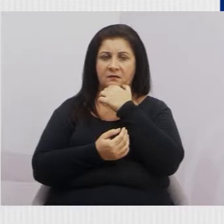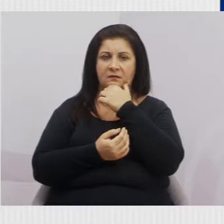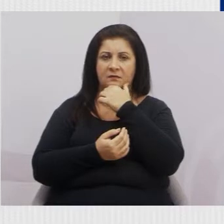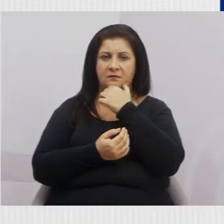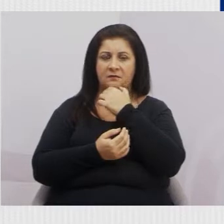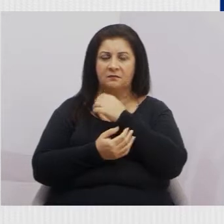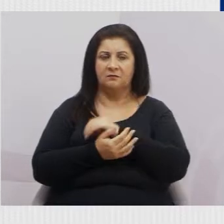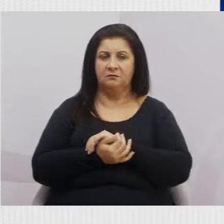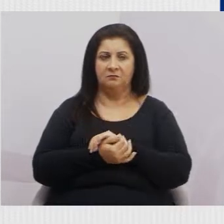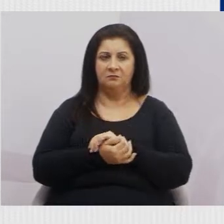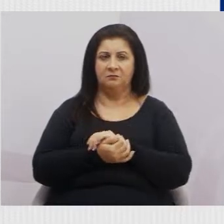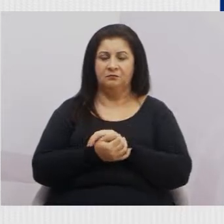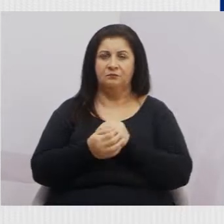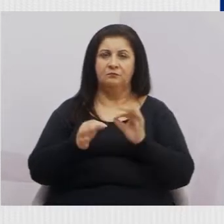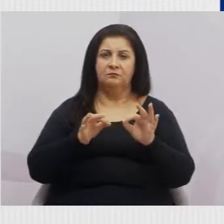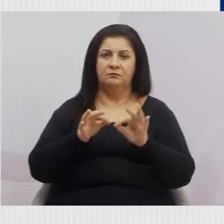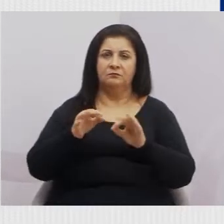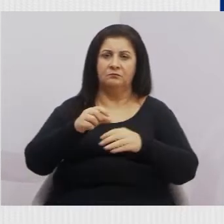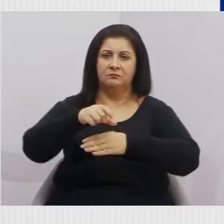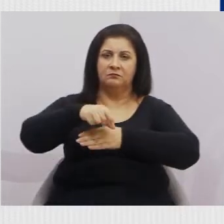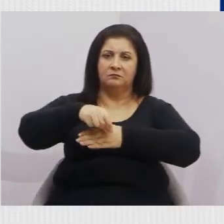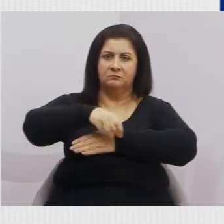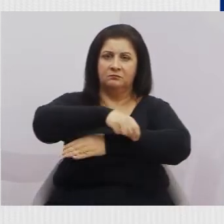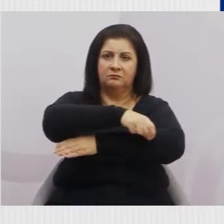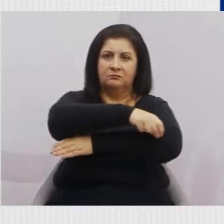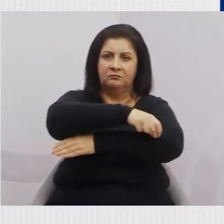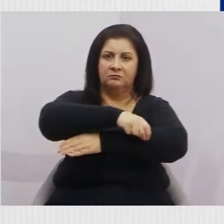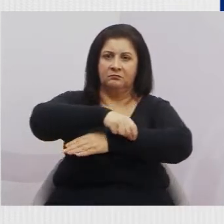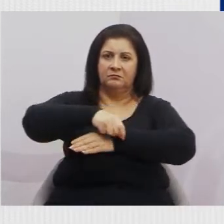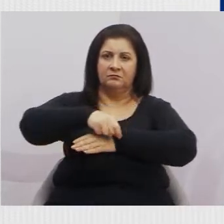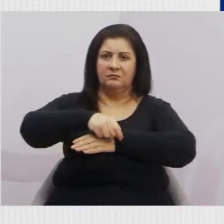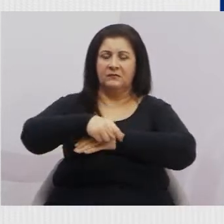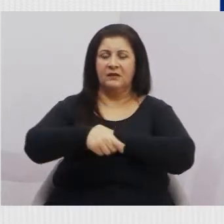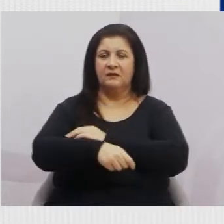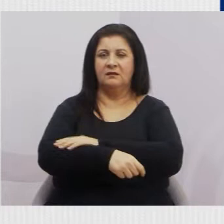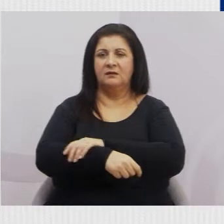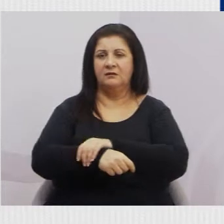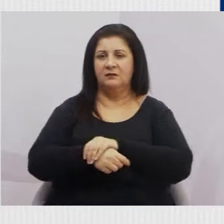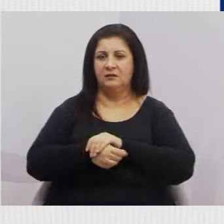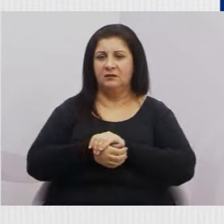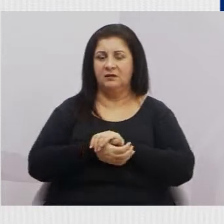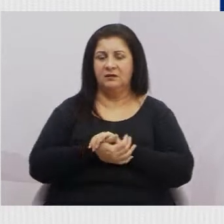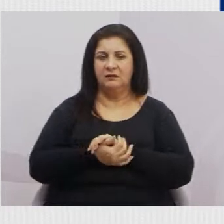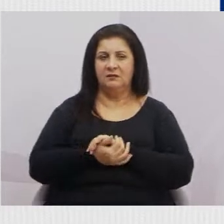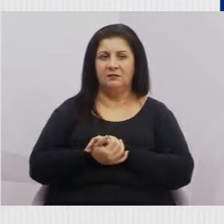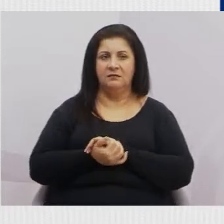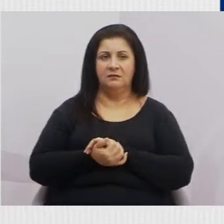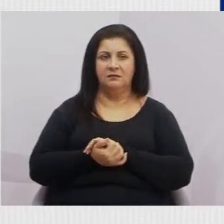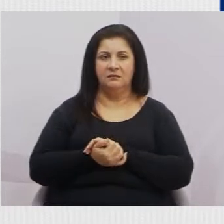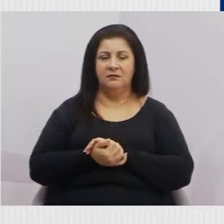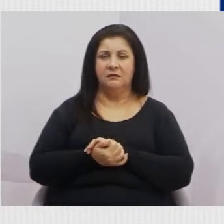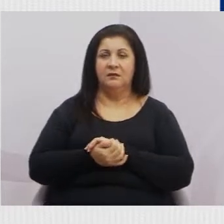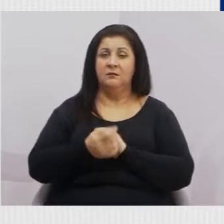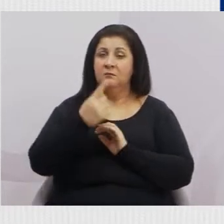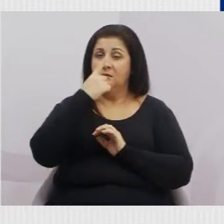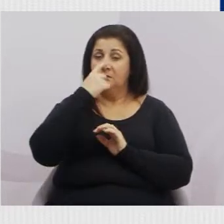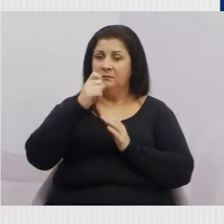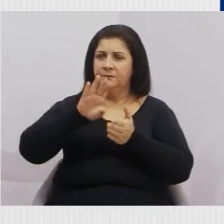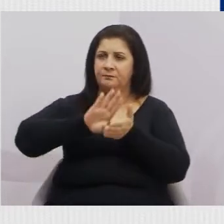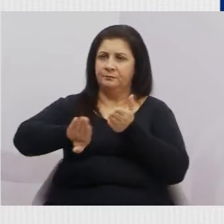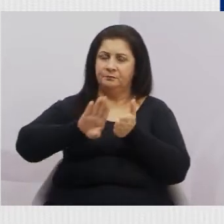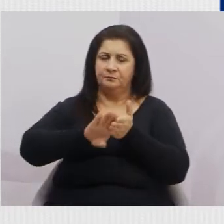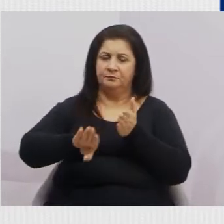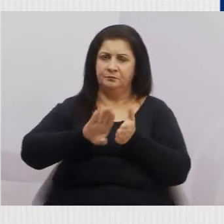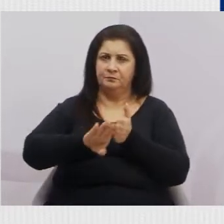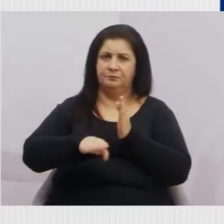reparo nos calçamentos, no bloquetes, repintura de solo, retirada de entulho acumulado na